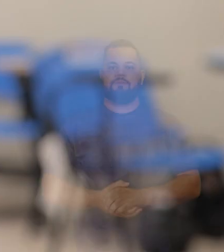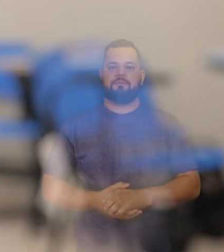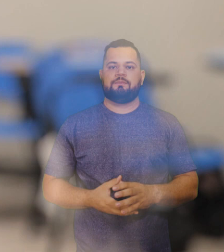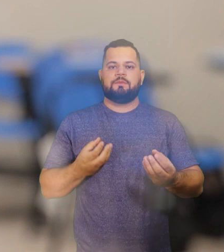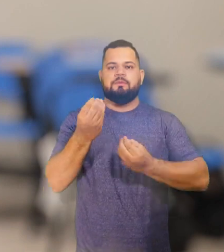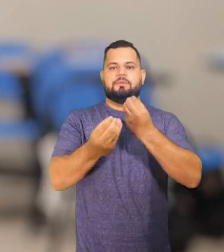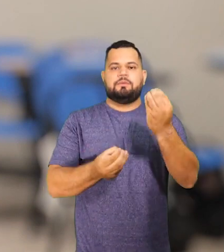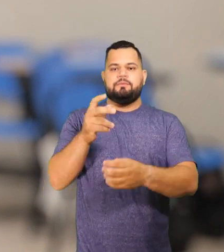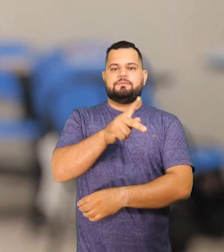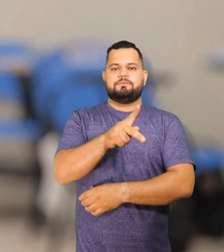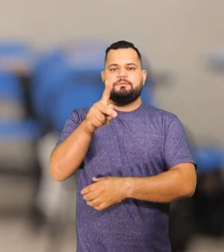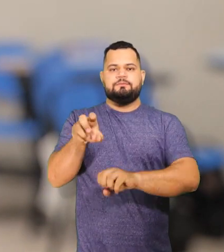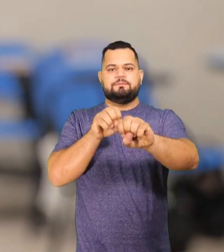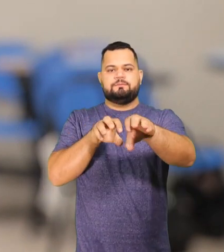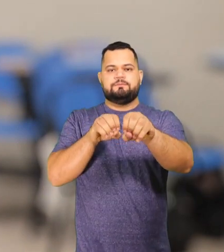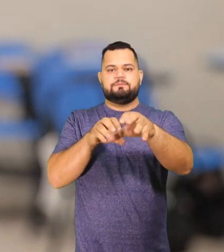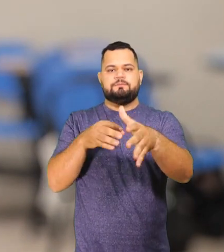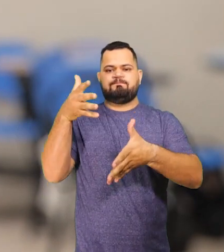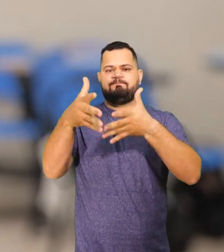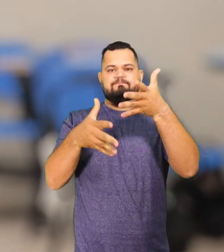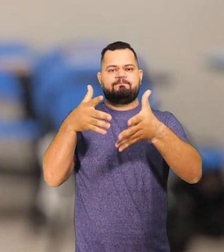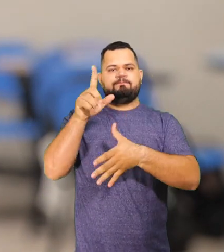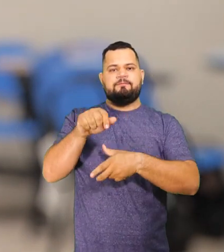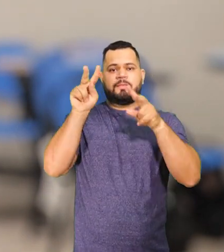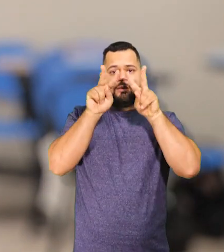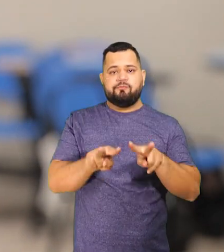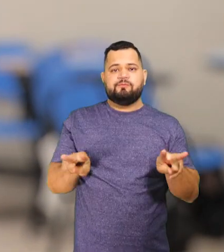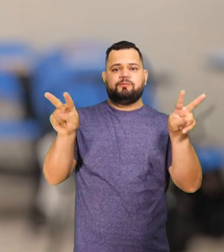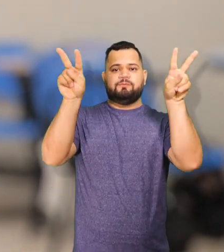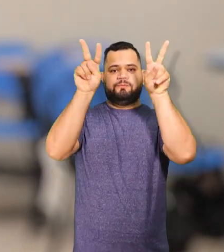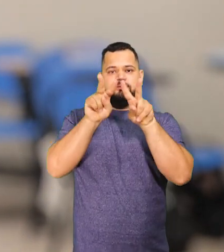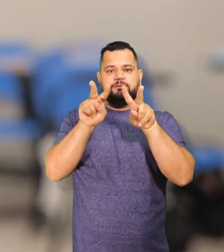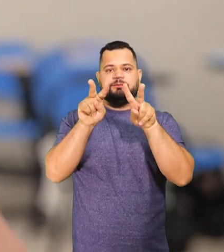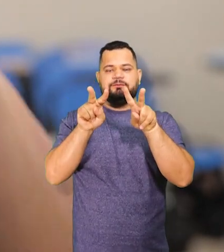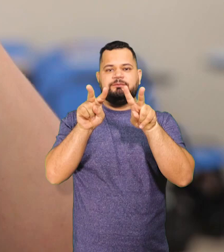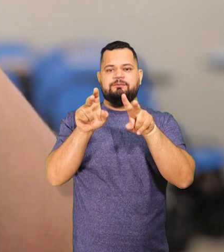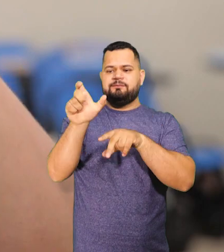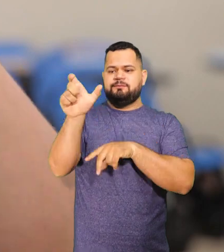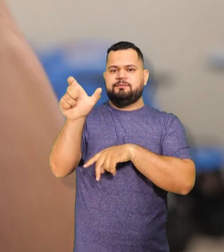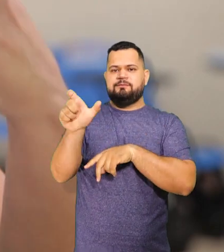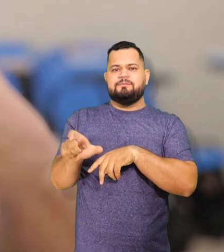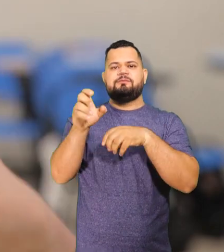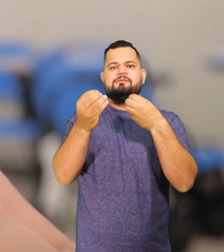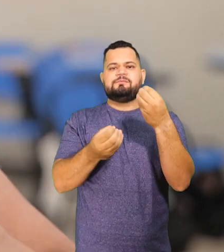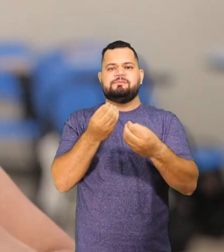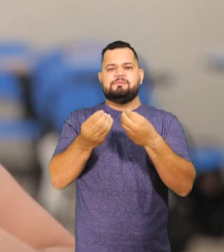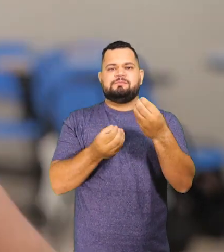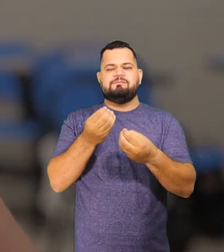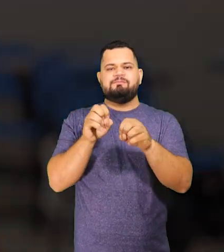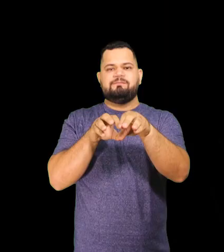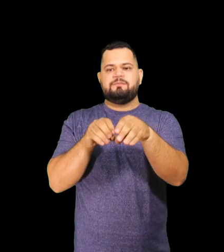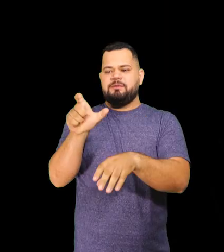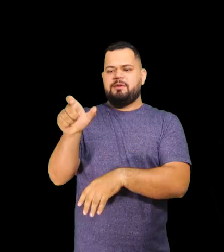Como é que uma professora que vai ensinar uma língua de modalidade gestual, visual e espacial vai ensinar Libras